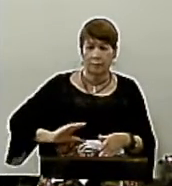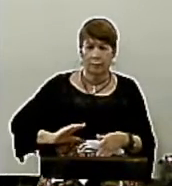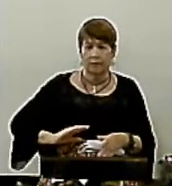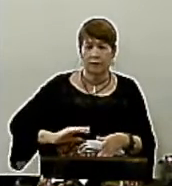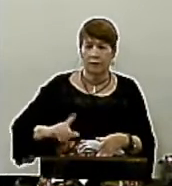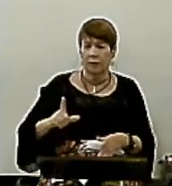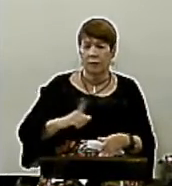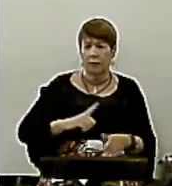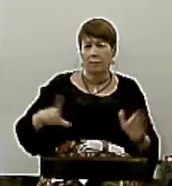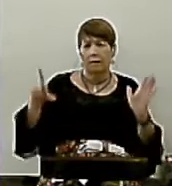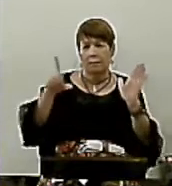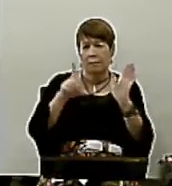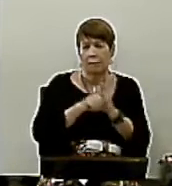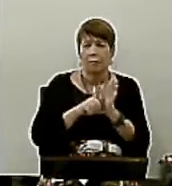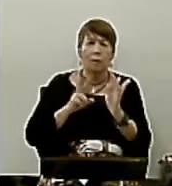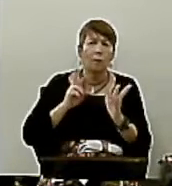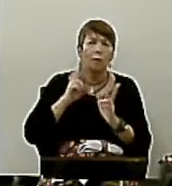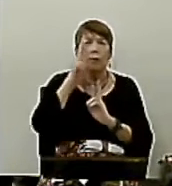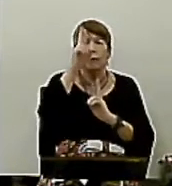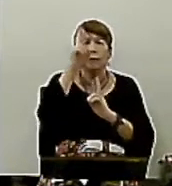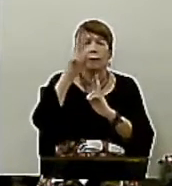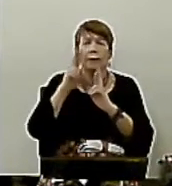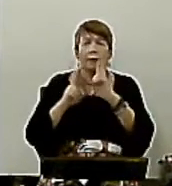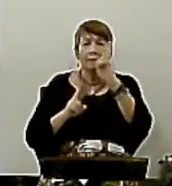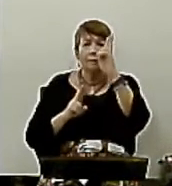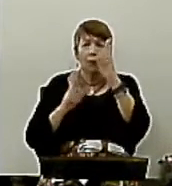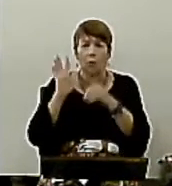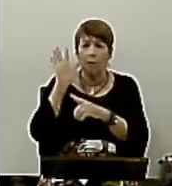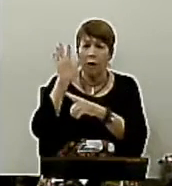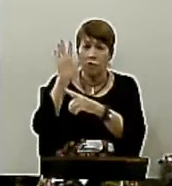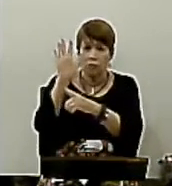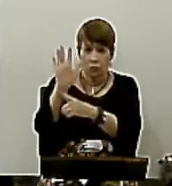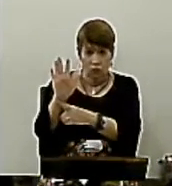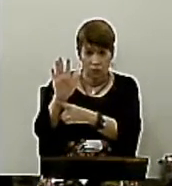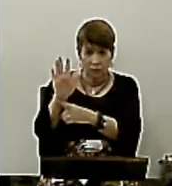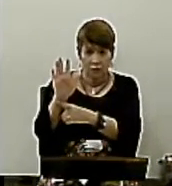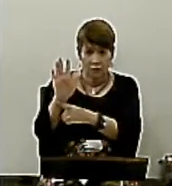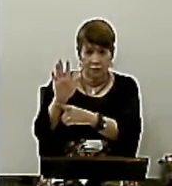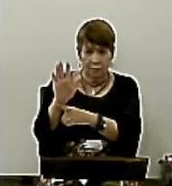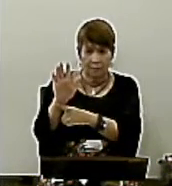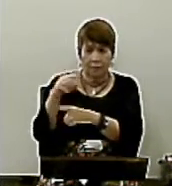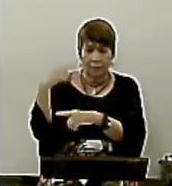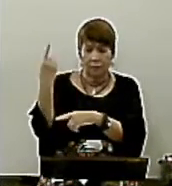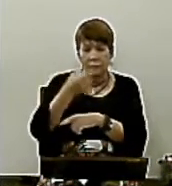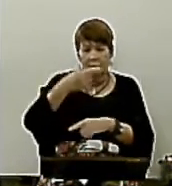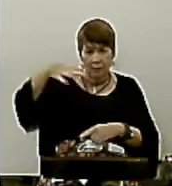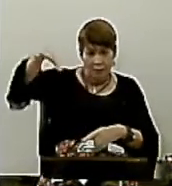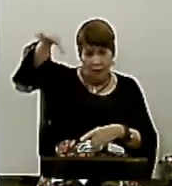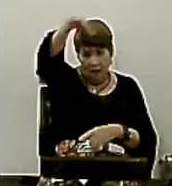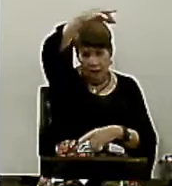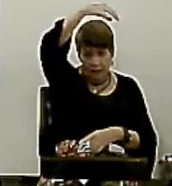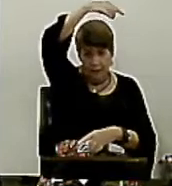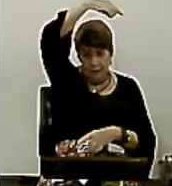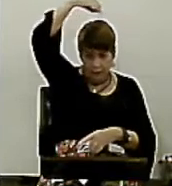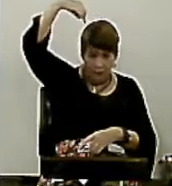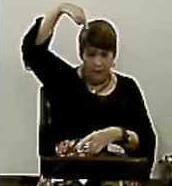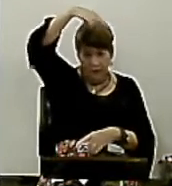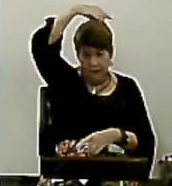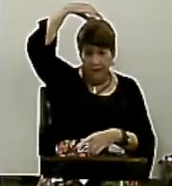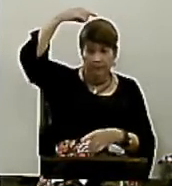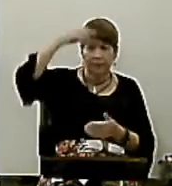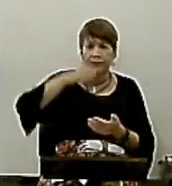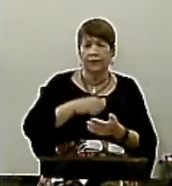um fortalecimento e um subsídio para a nossa santificação Para nós andarmos com Deus A minha